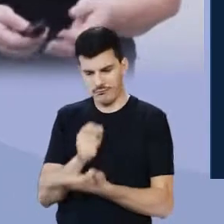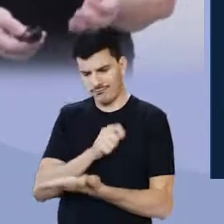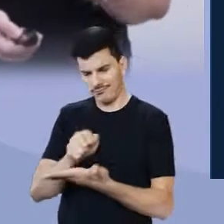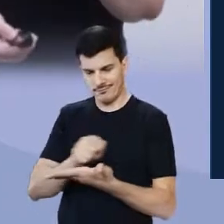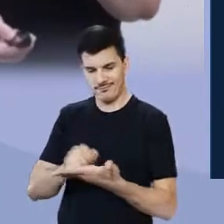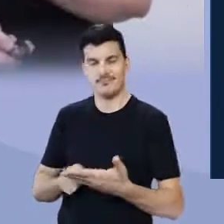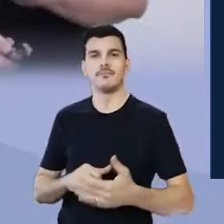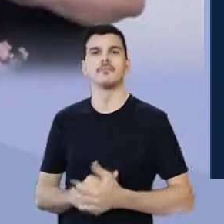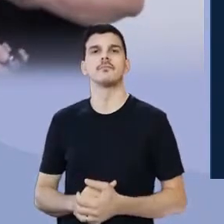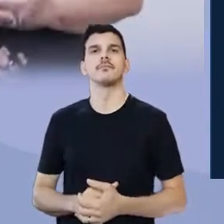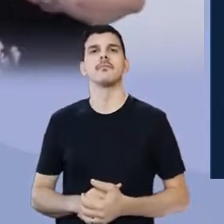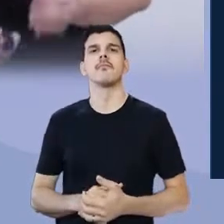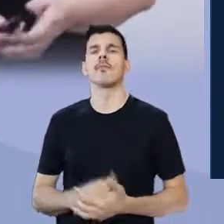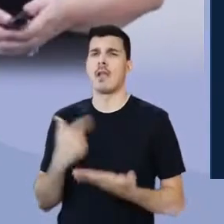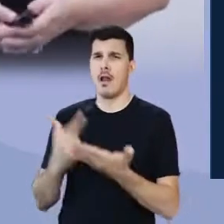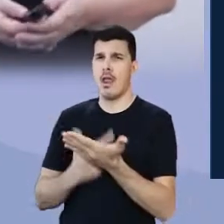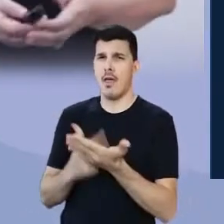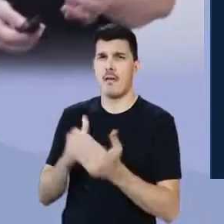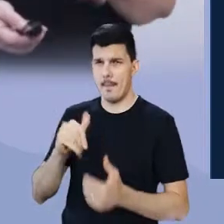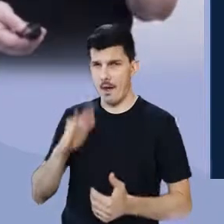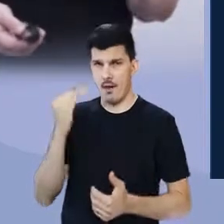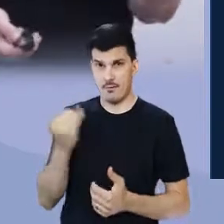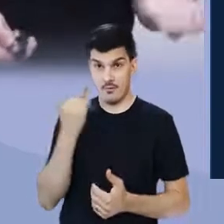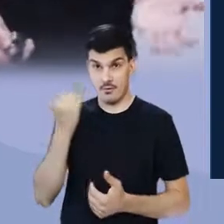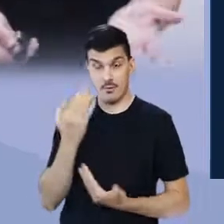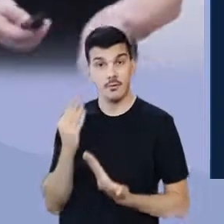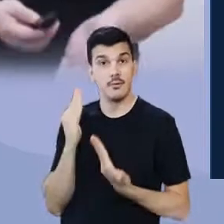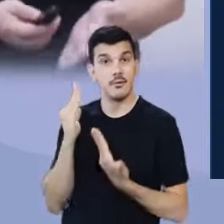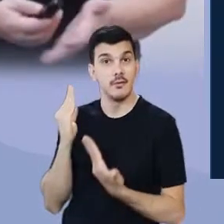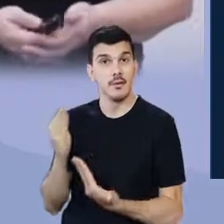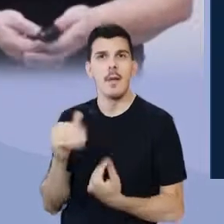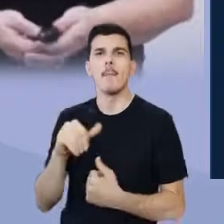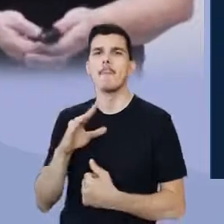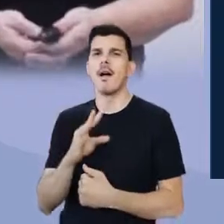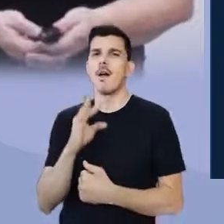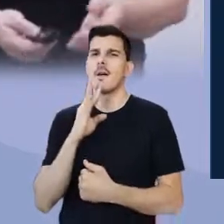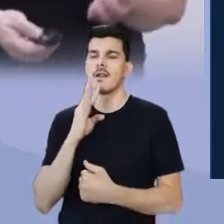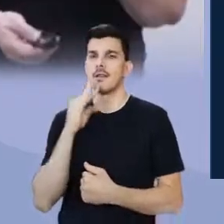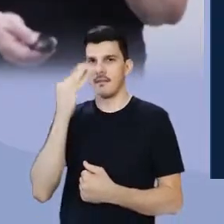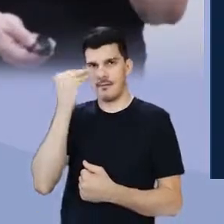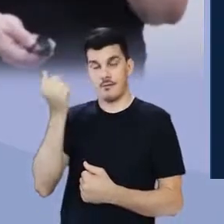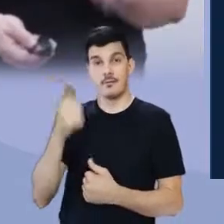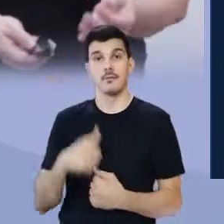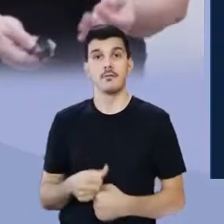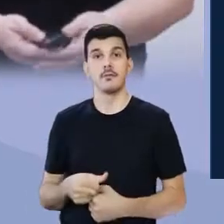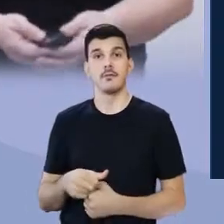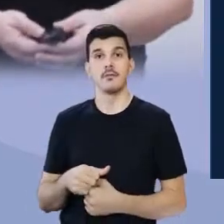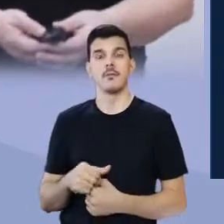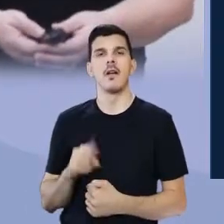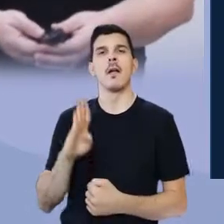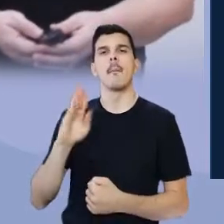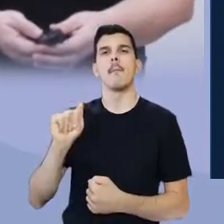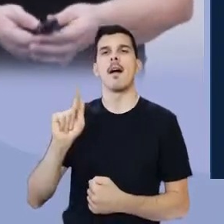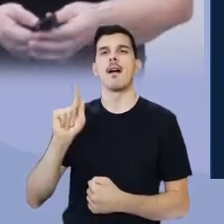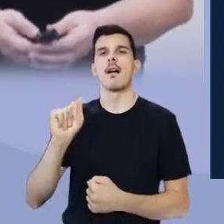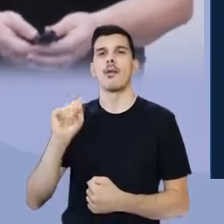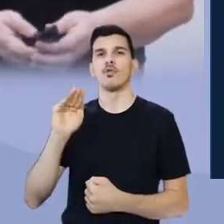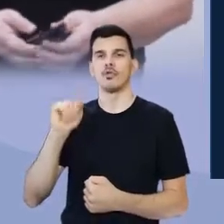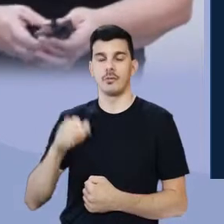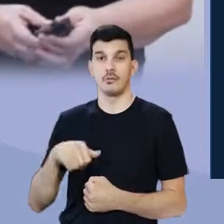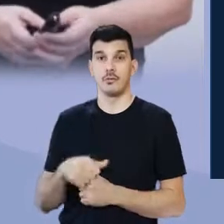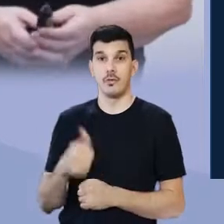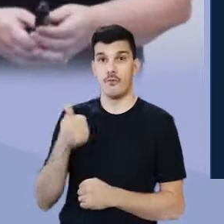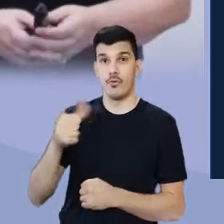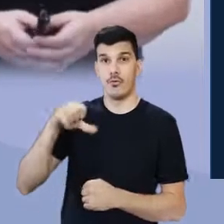O livro mais importante, seu trabalho mais considerado, foi Bagagem, em